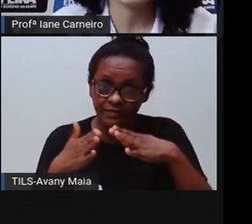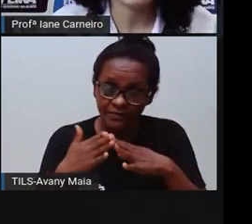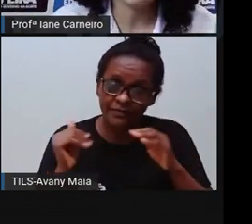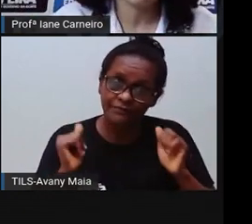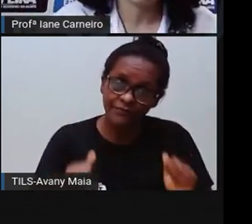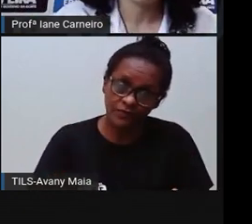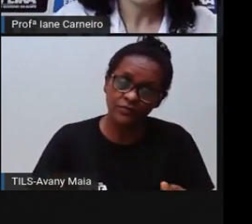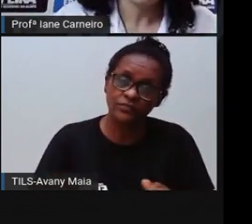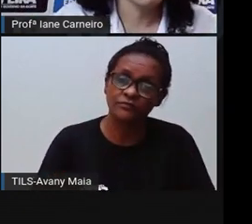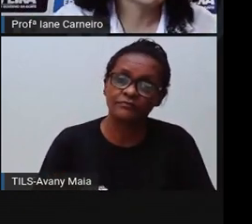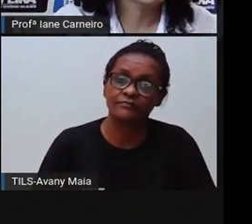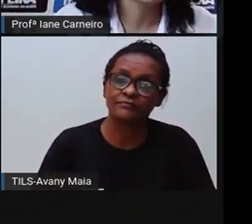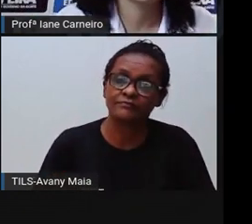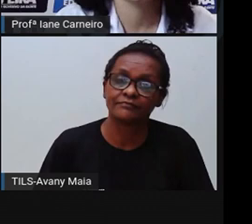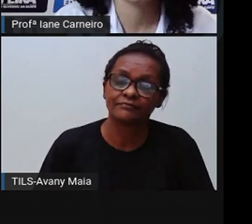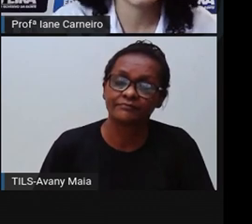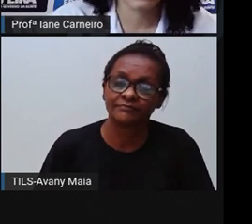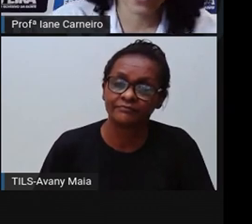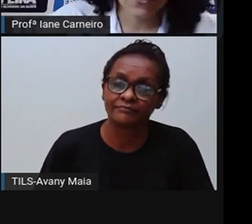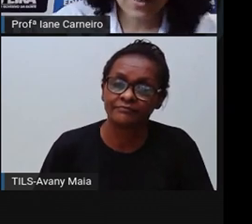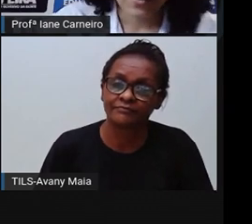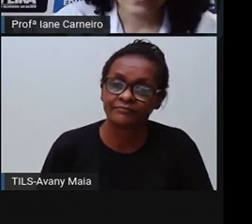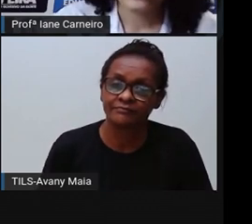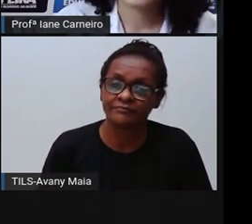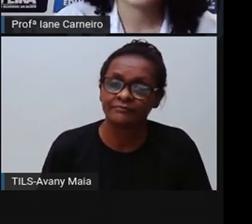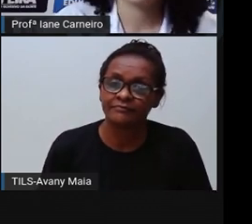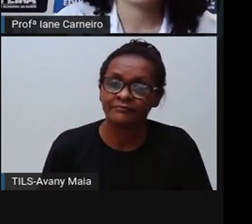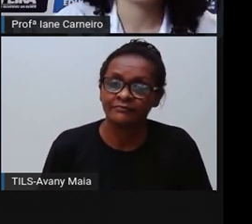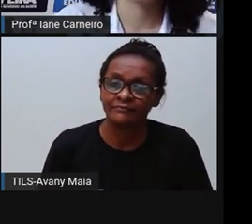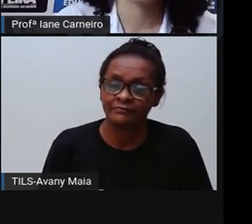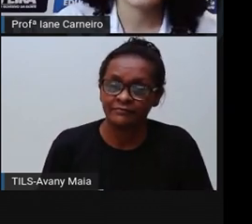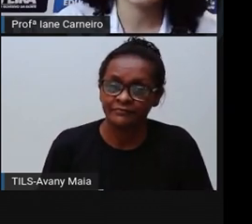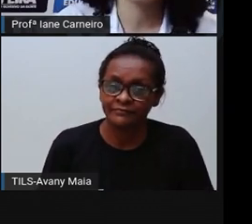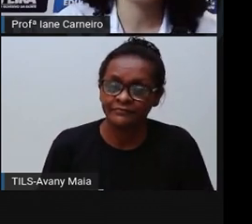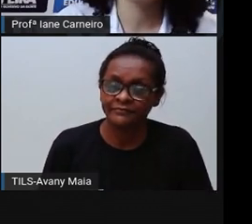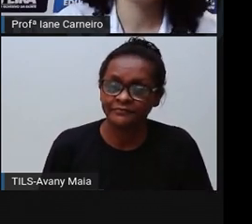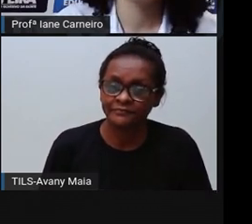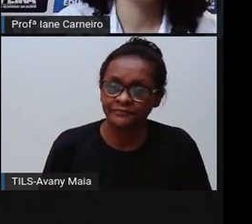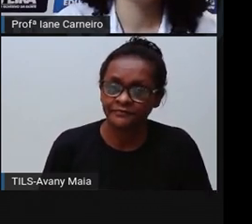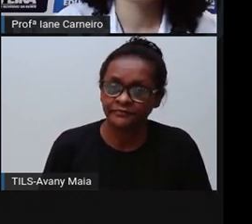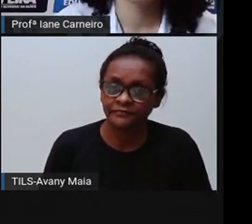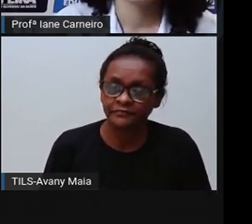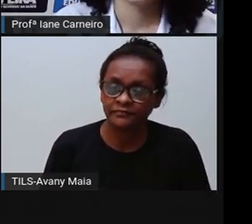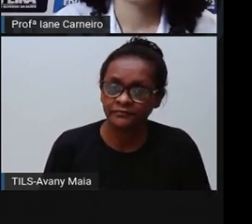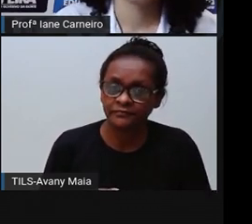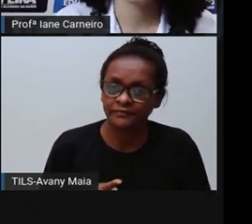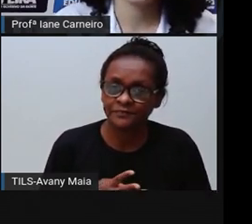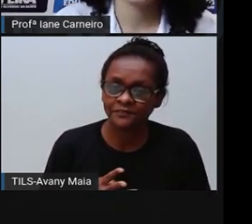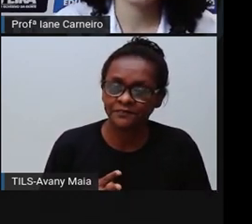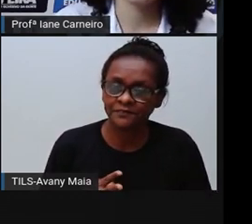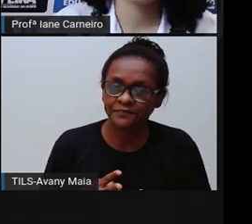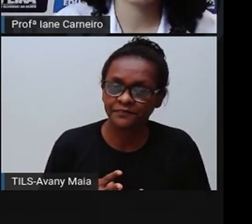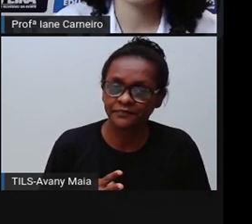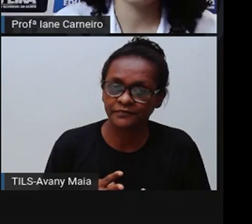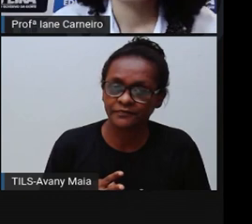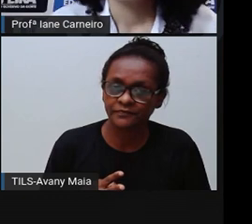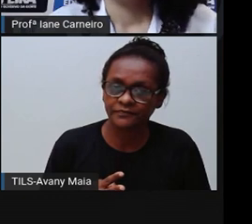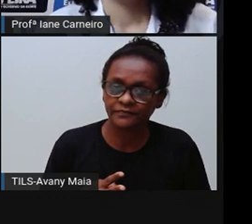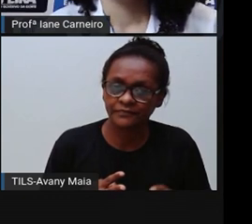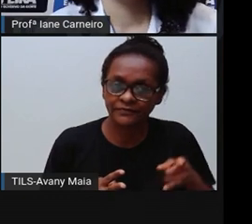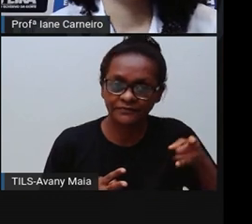alerta, ó, criança não trabalha, tá certo? Outra coisa, ó,